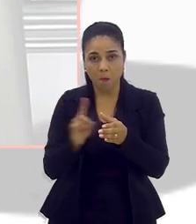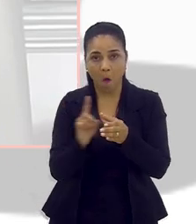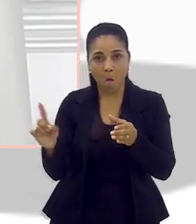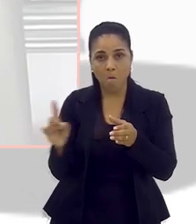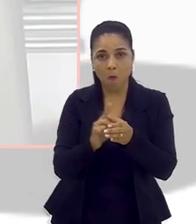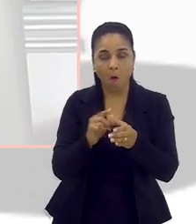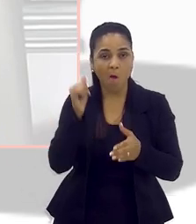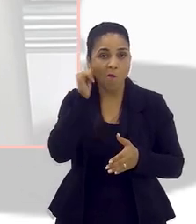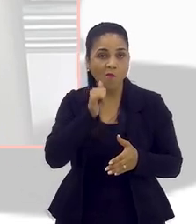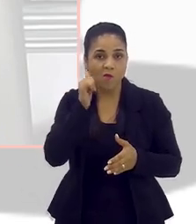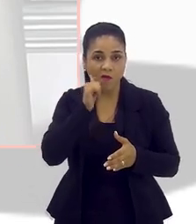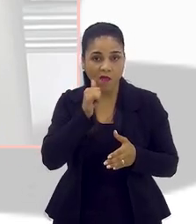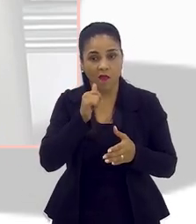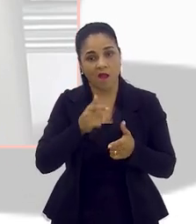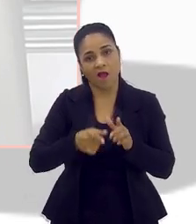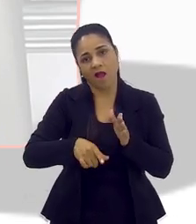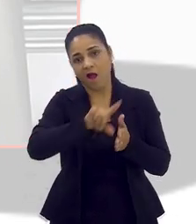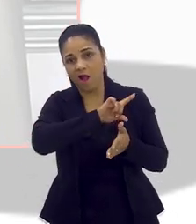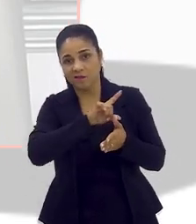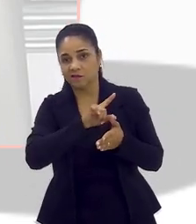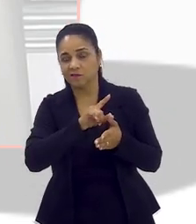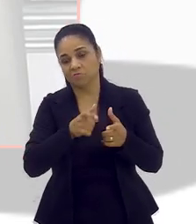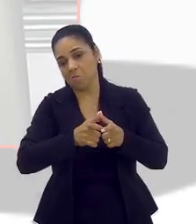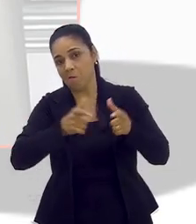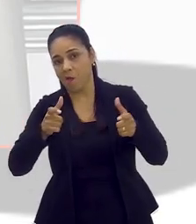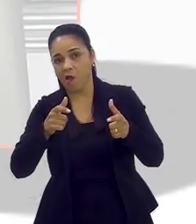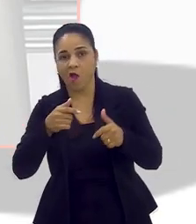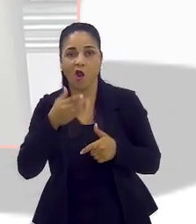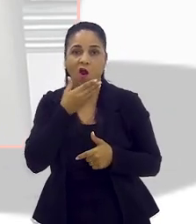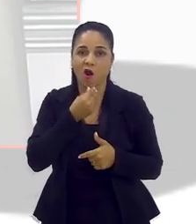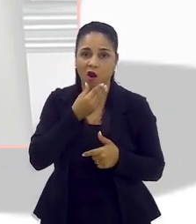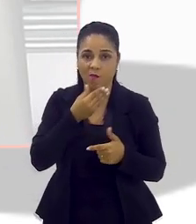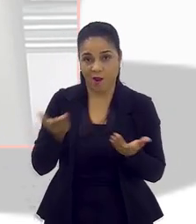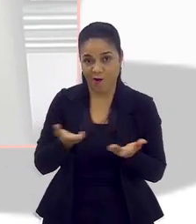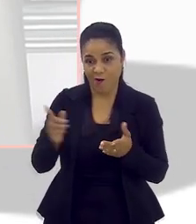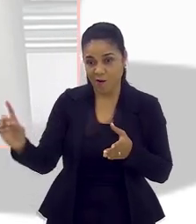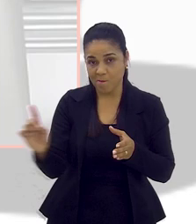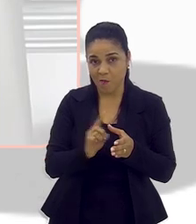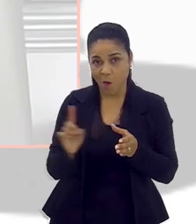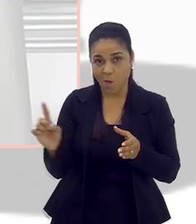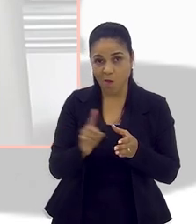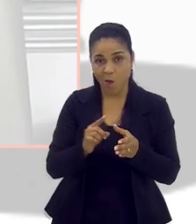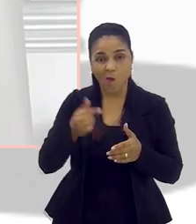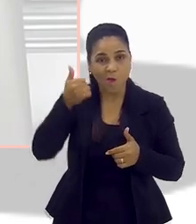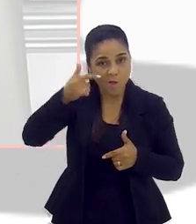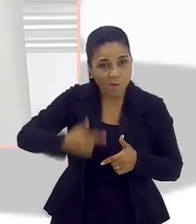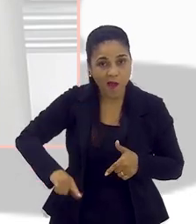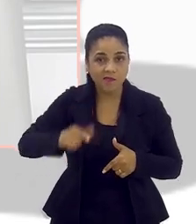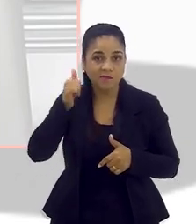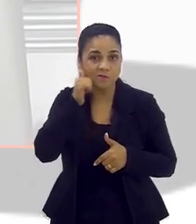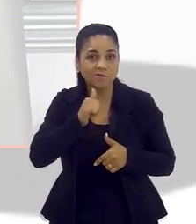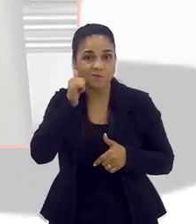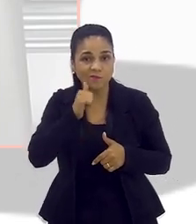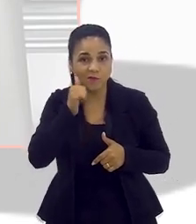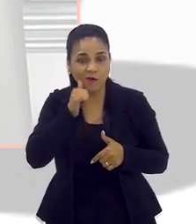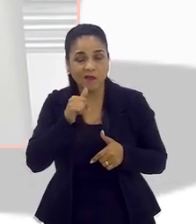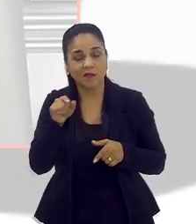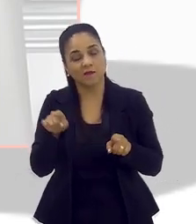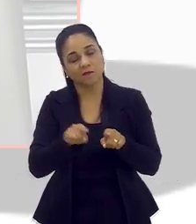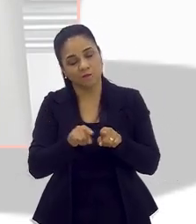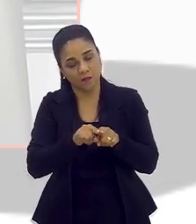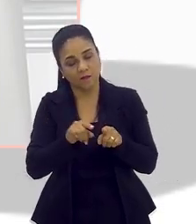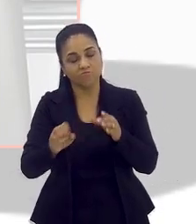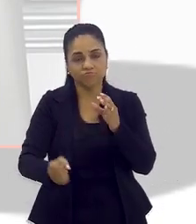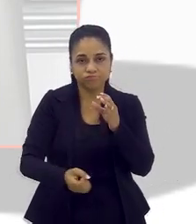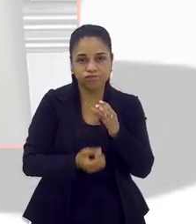mais... Você via mais homens e agora começam a aparecer mulheres. E surgem as mulheres, surgem as questões que as mulheres passam, que